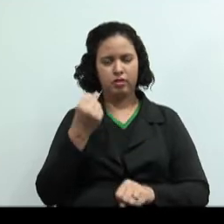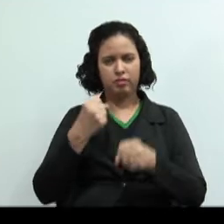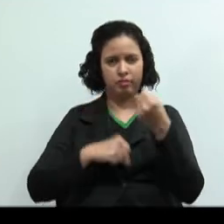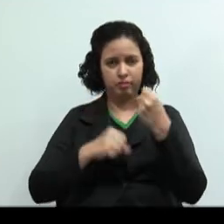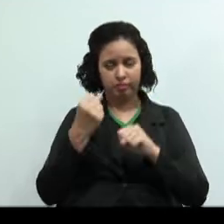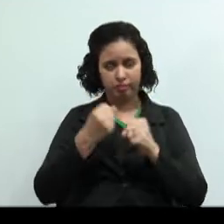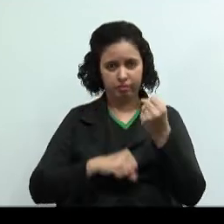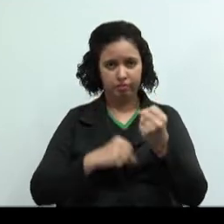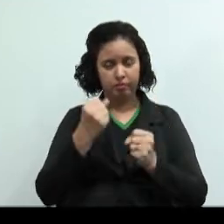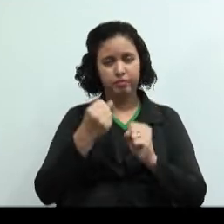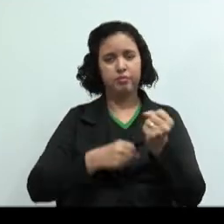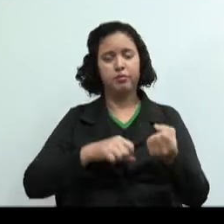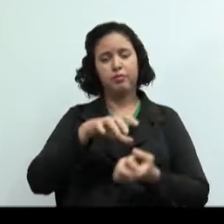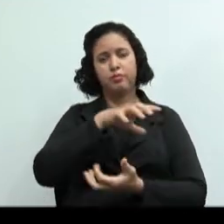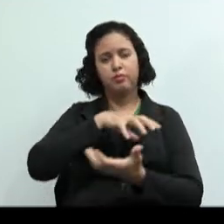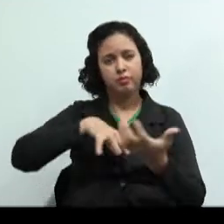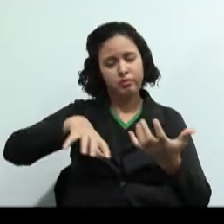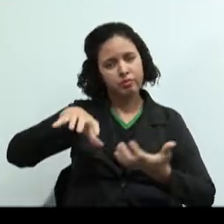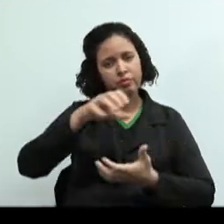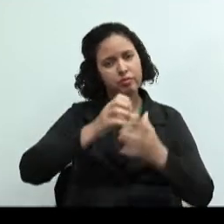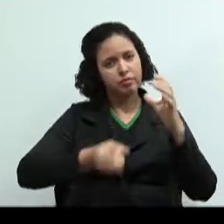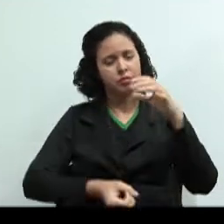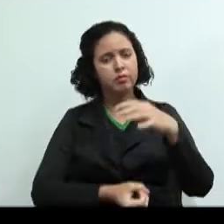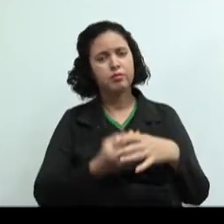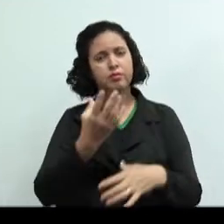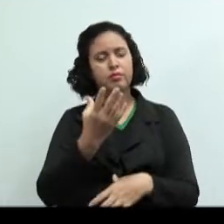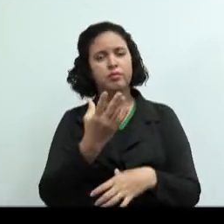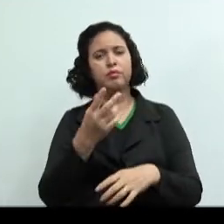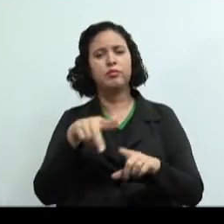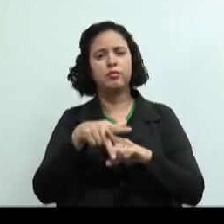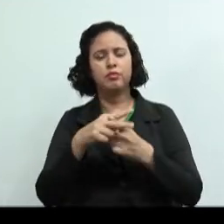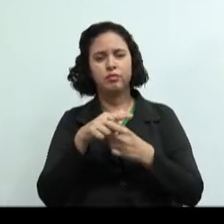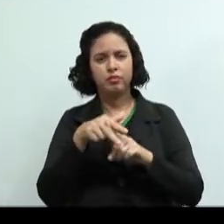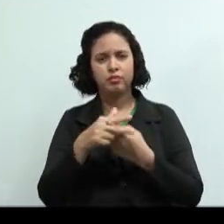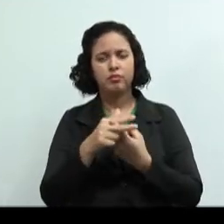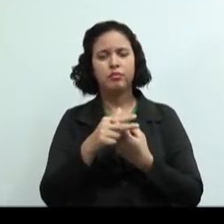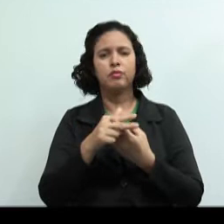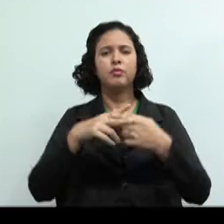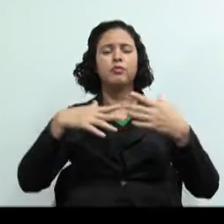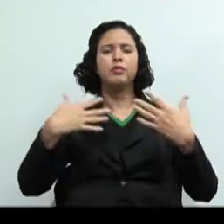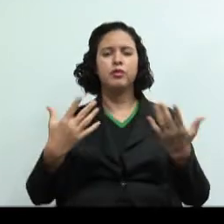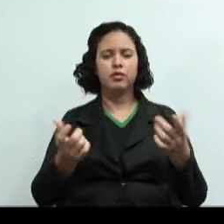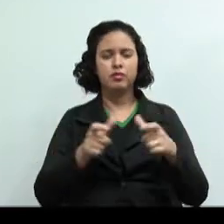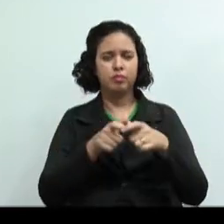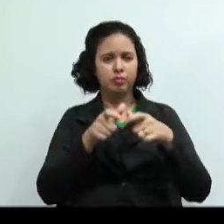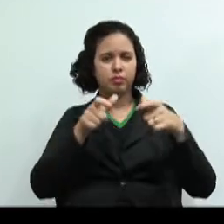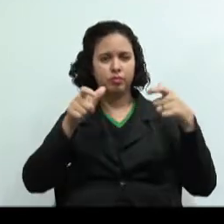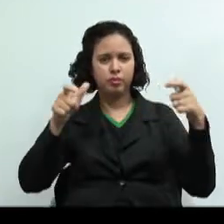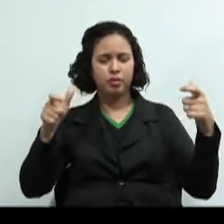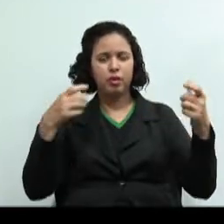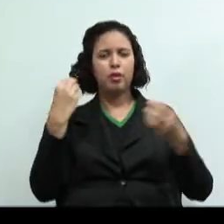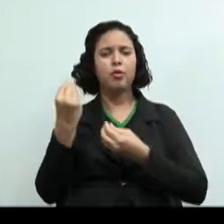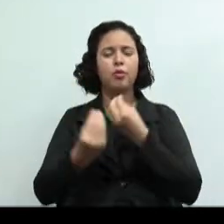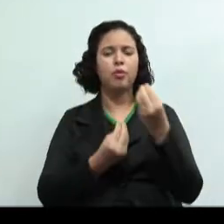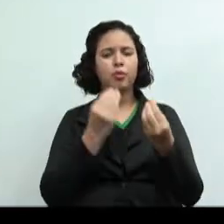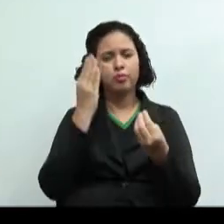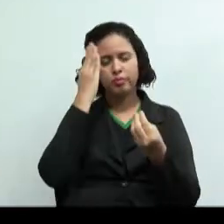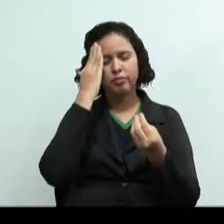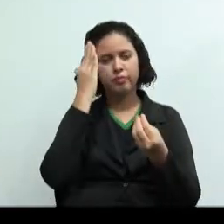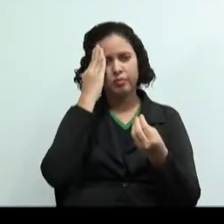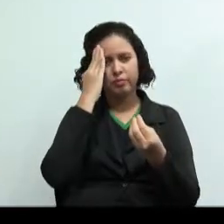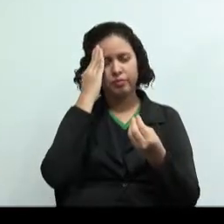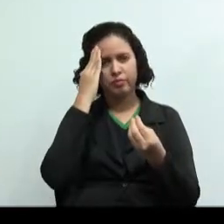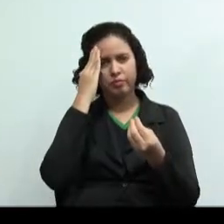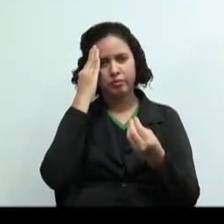que foi o surgimento das máquinas. O que aconteceu? A produção em grande escala e como nós iríamos avaliar o